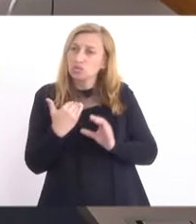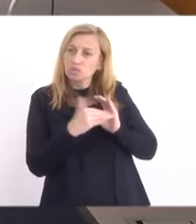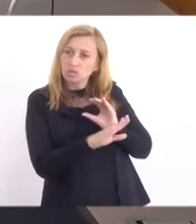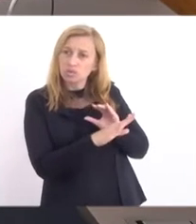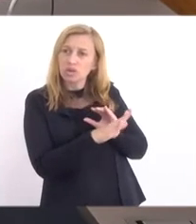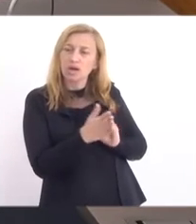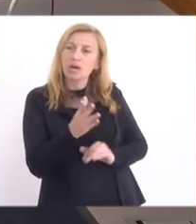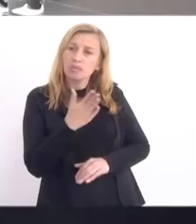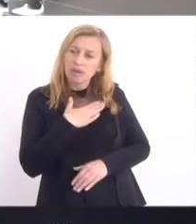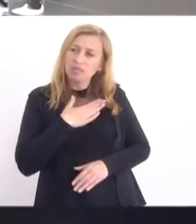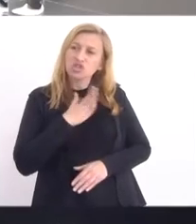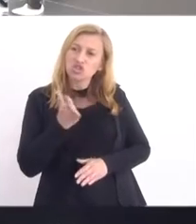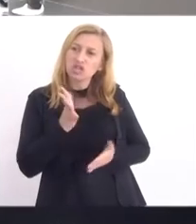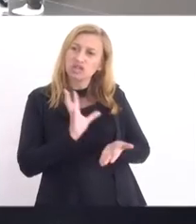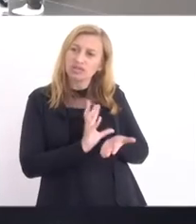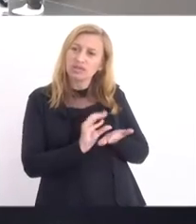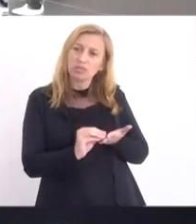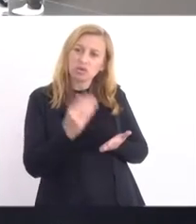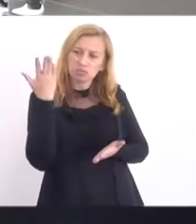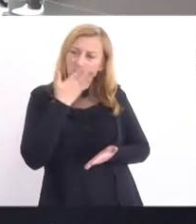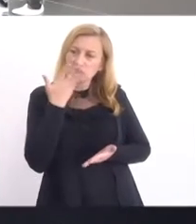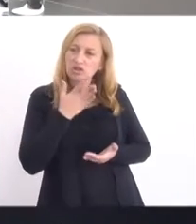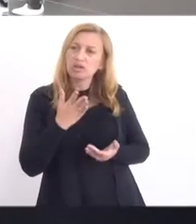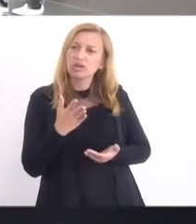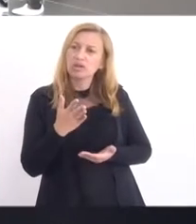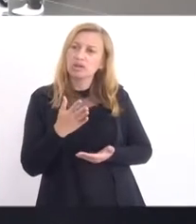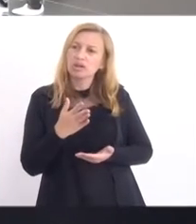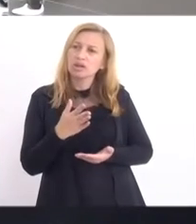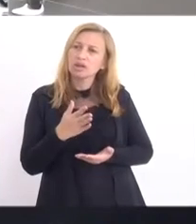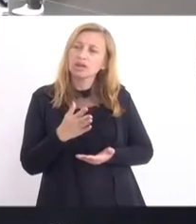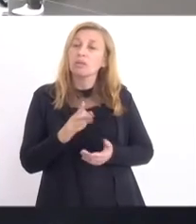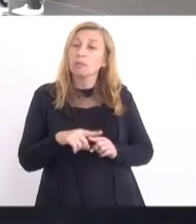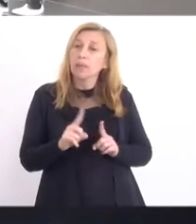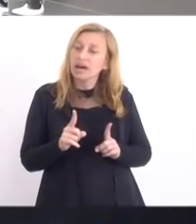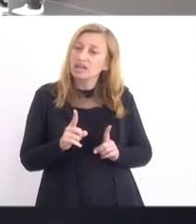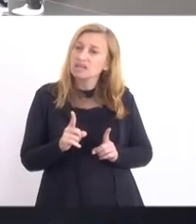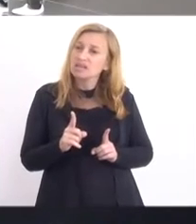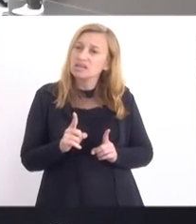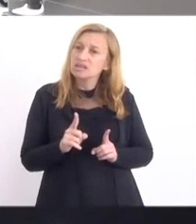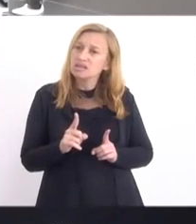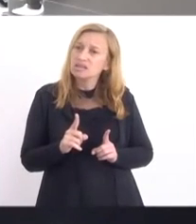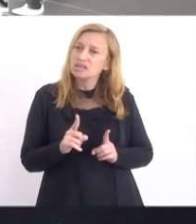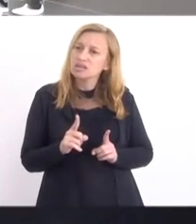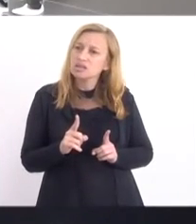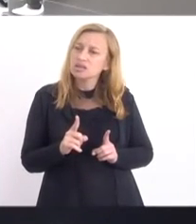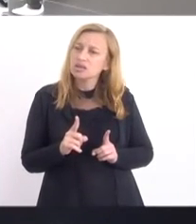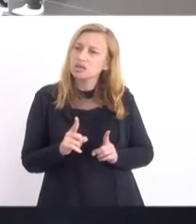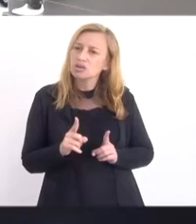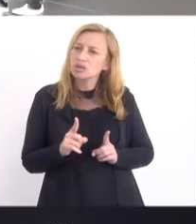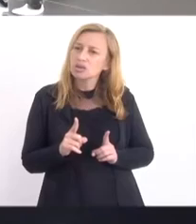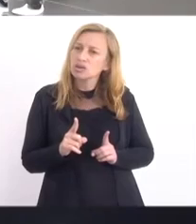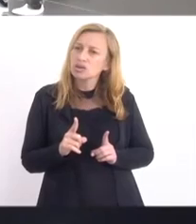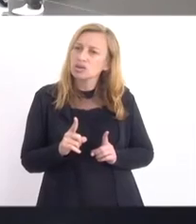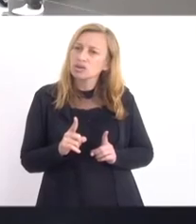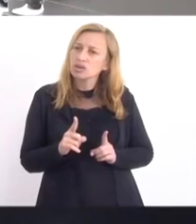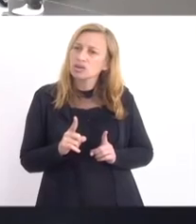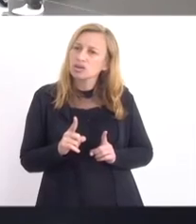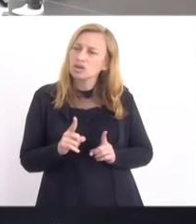Para mim, estava na pauta, eu não tinha realmente visto. Mas eu vou... Não dá para acrescentar?